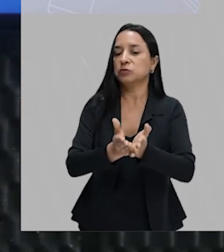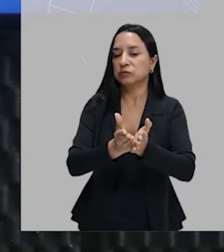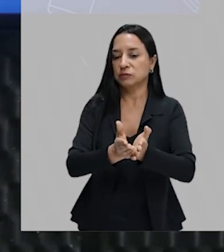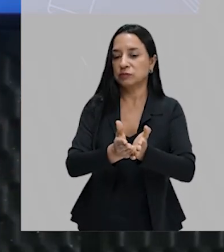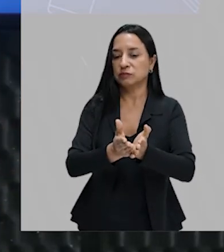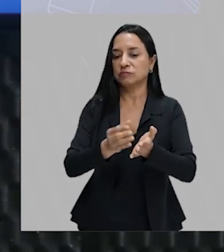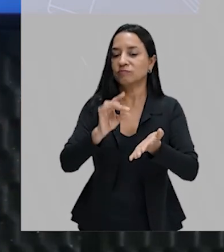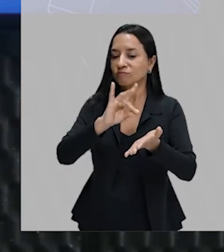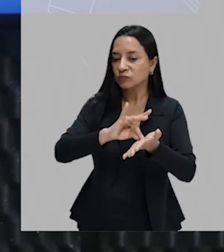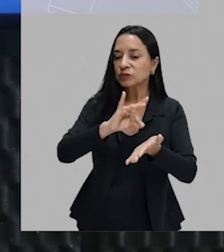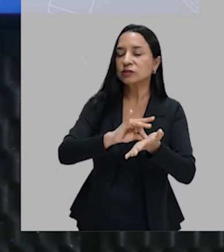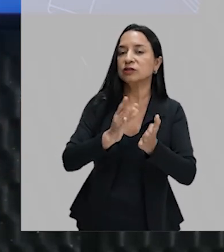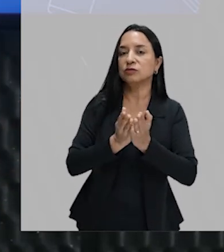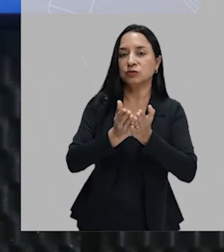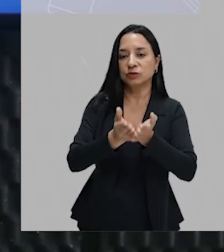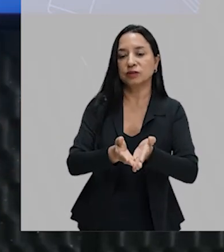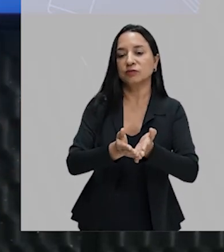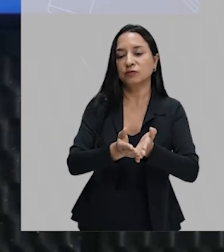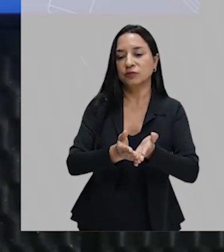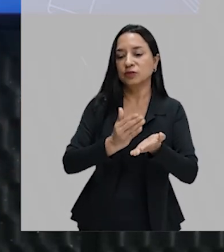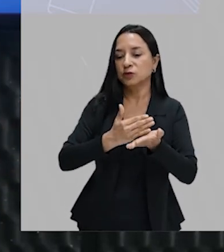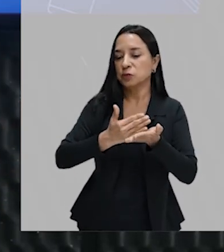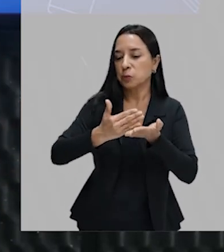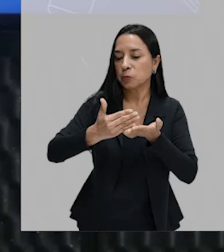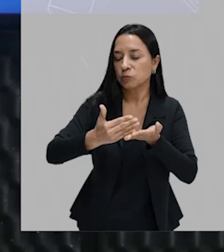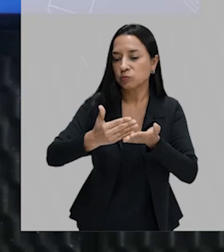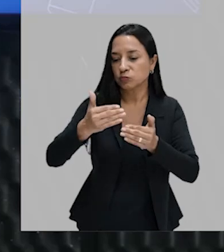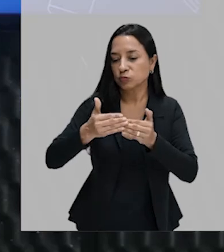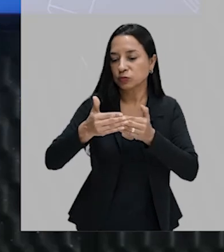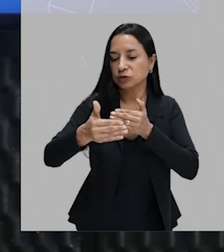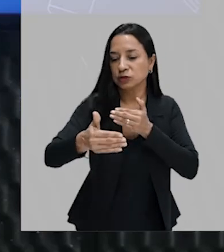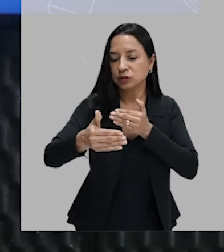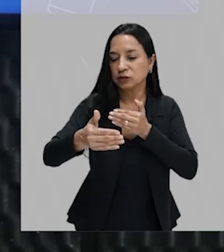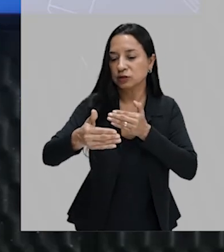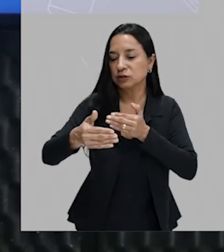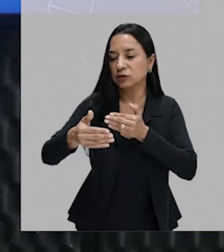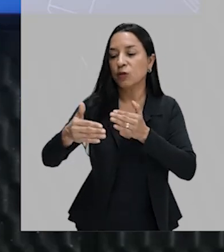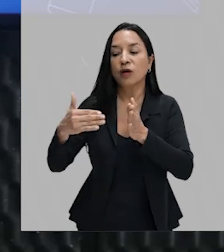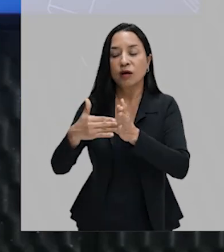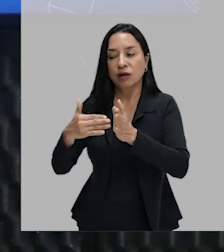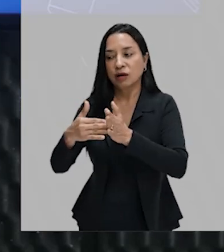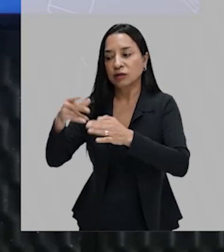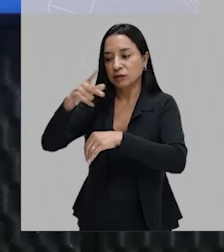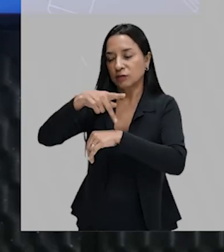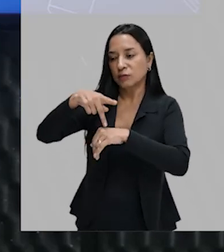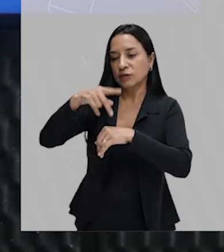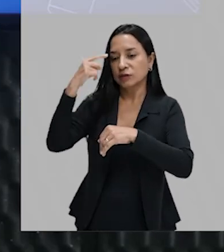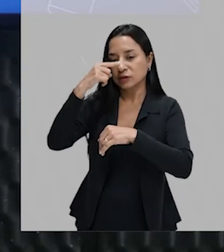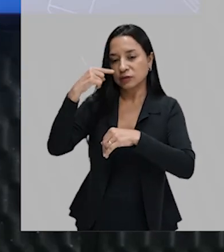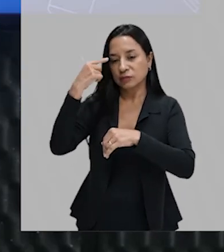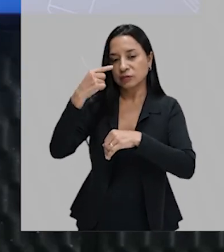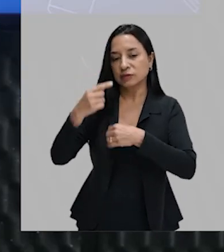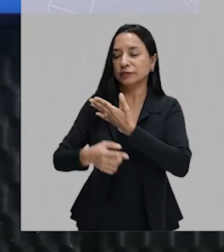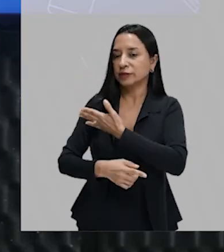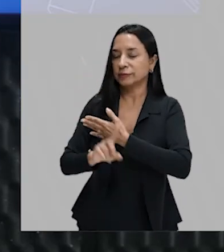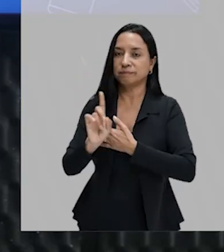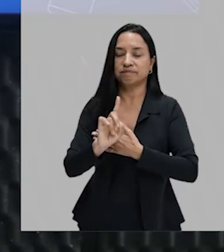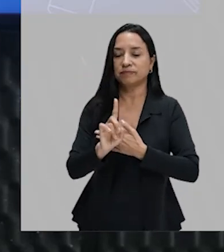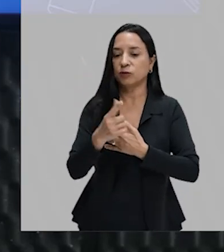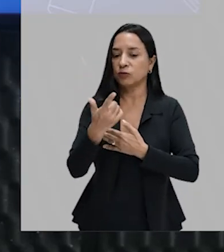em destino à Espanha, tá? Essa aqui ela não tem. Essa aqui é uma lenda que foi